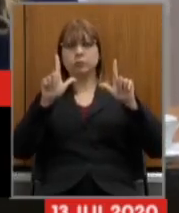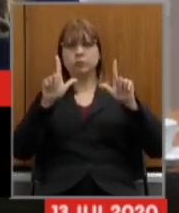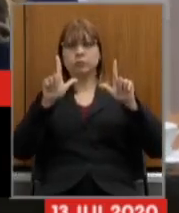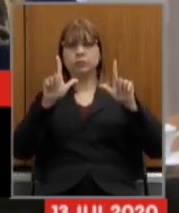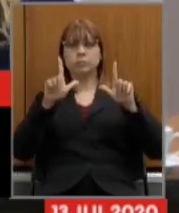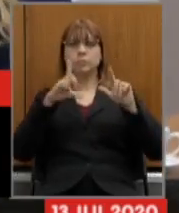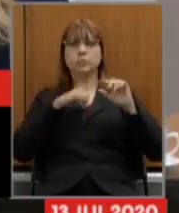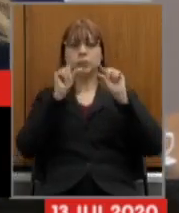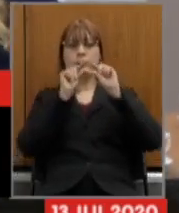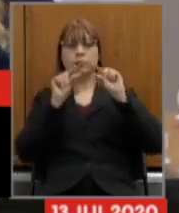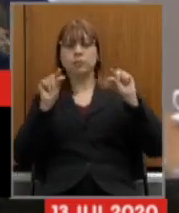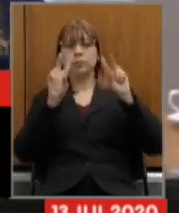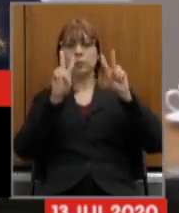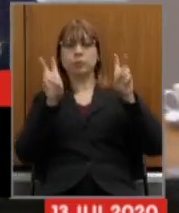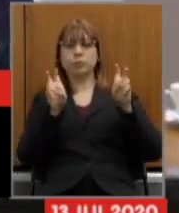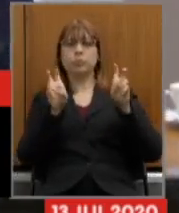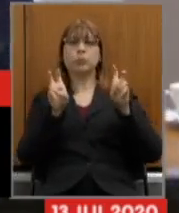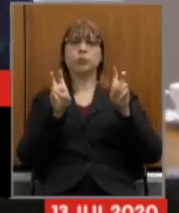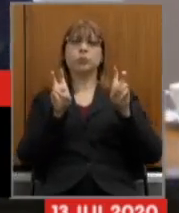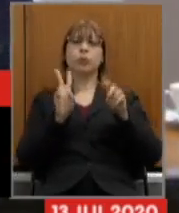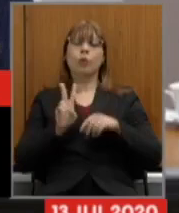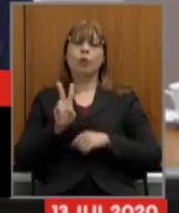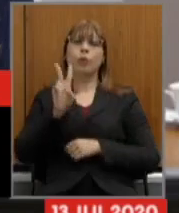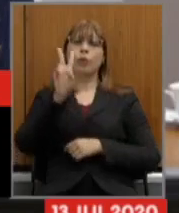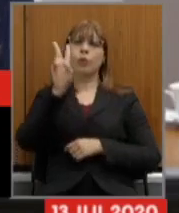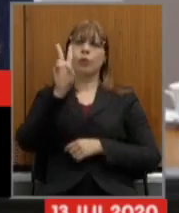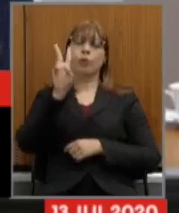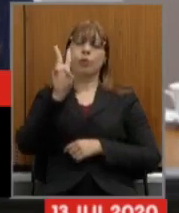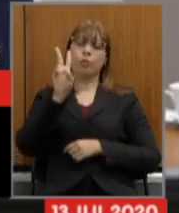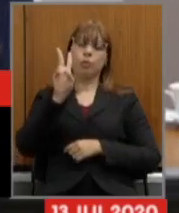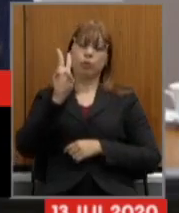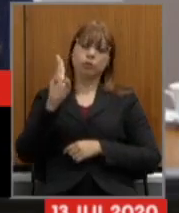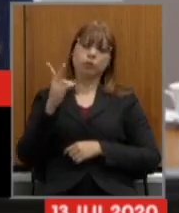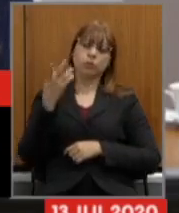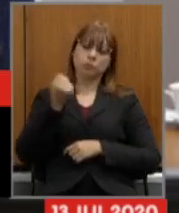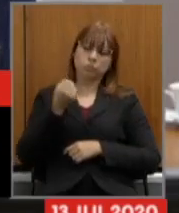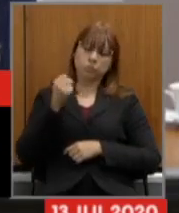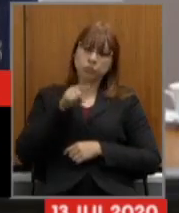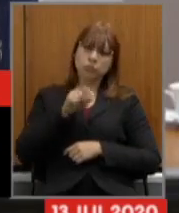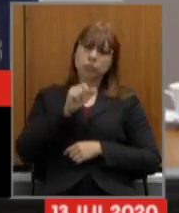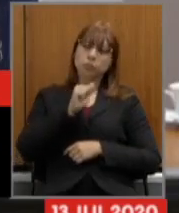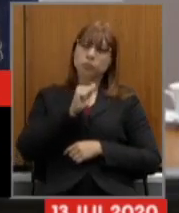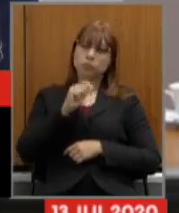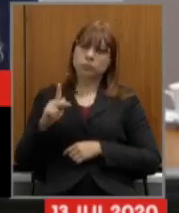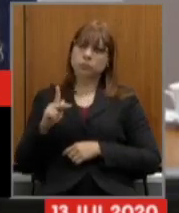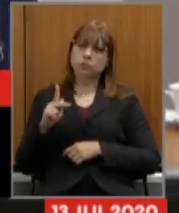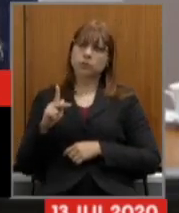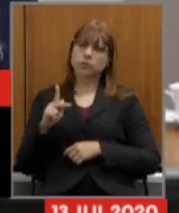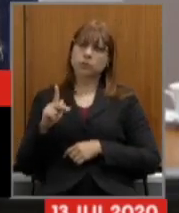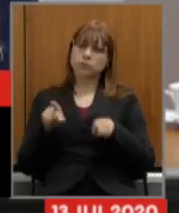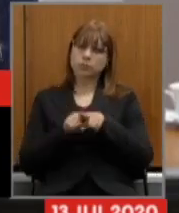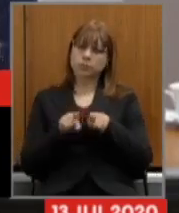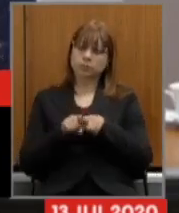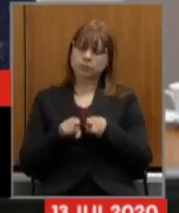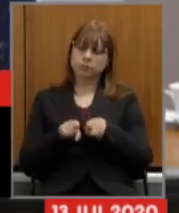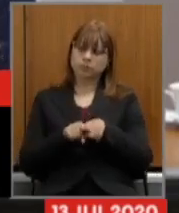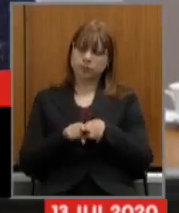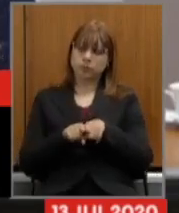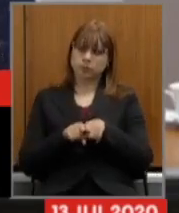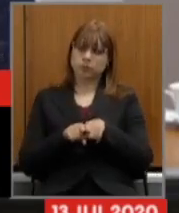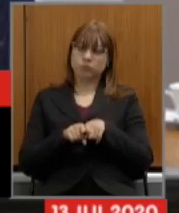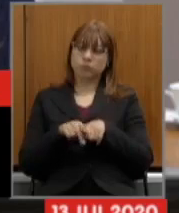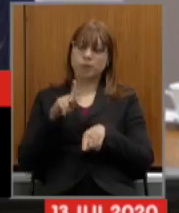seguinte frase abre aspas os valores dos benefícios de aposentadoria e pensão já